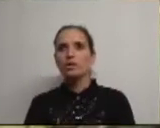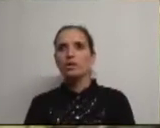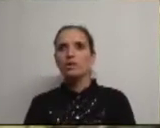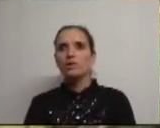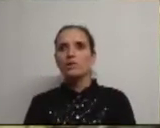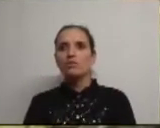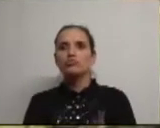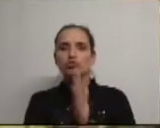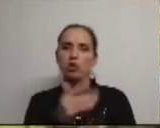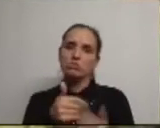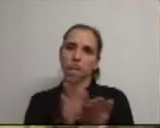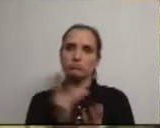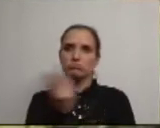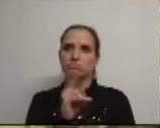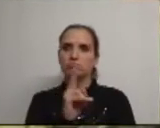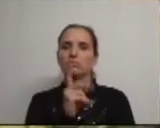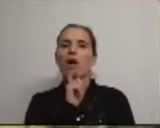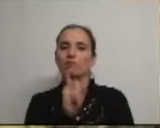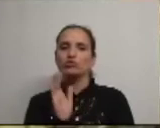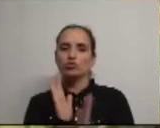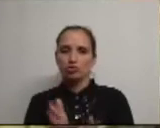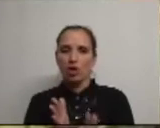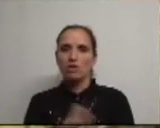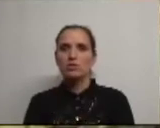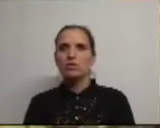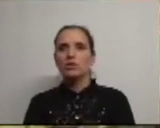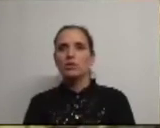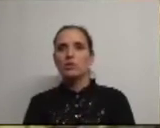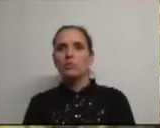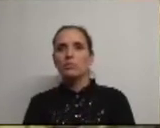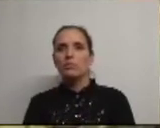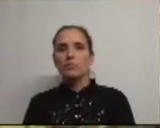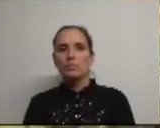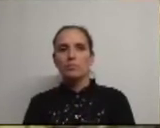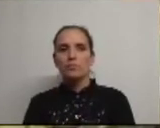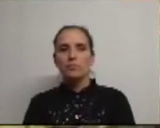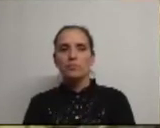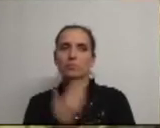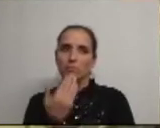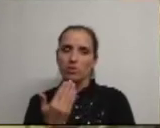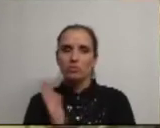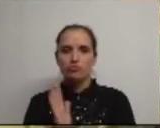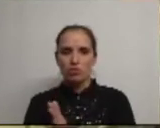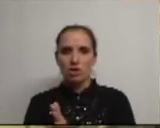nos endereçaram o seu pedido